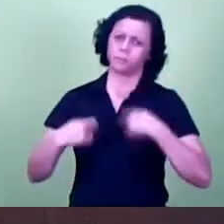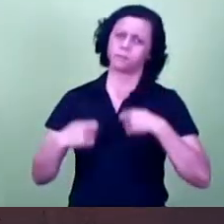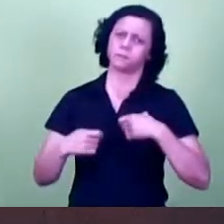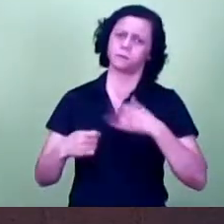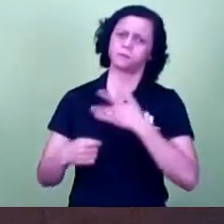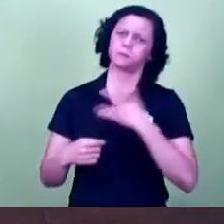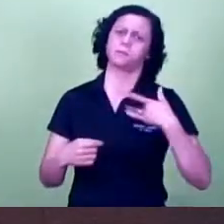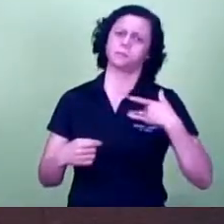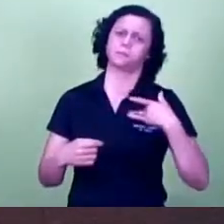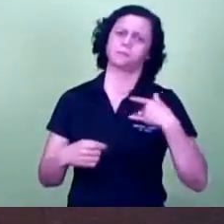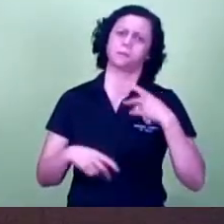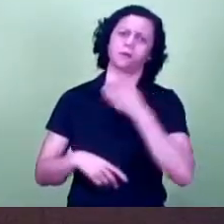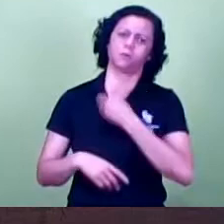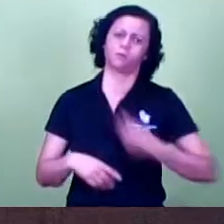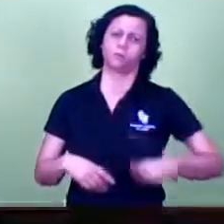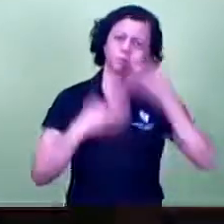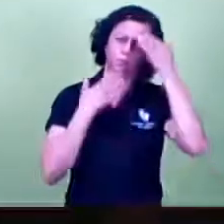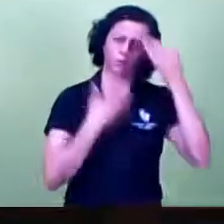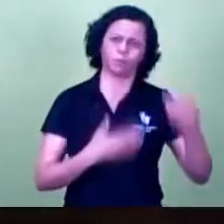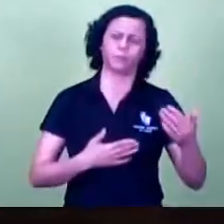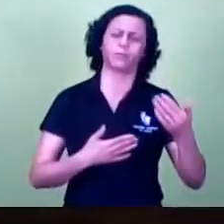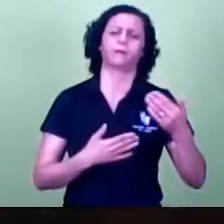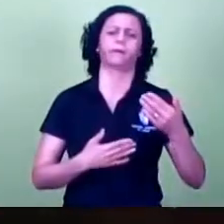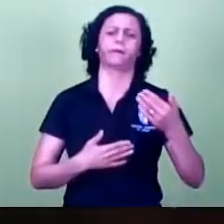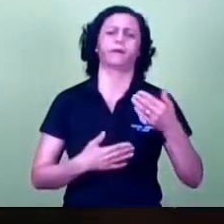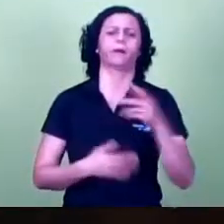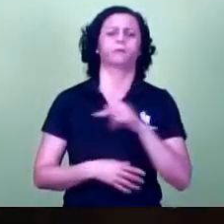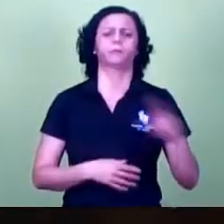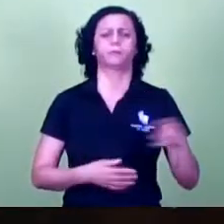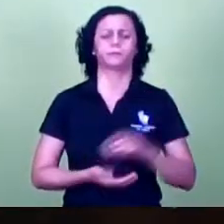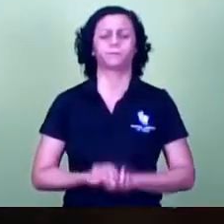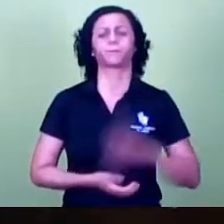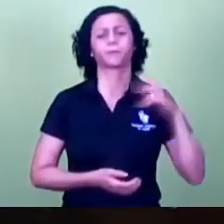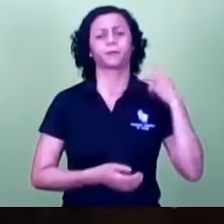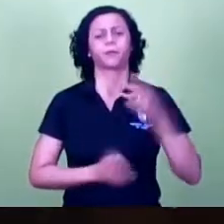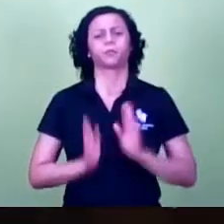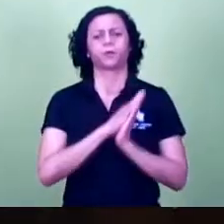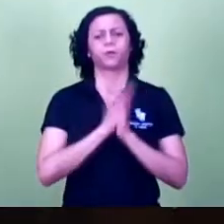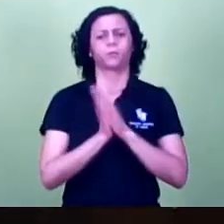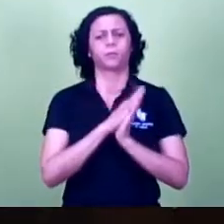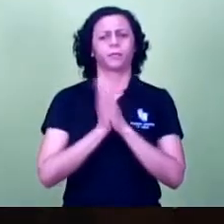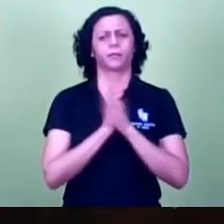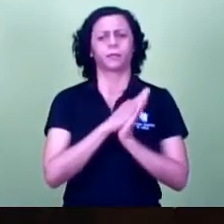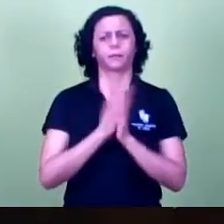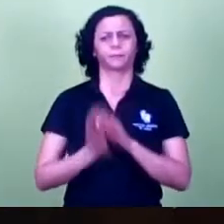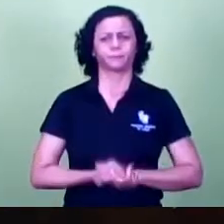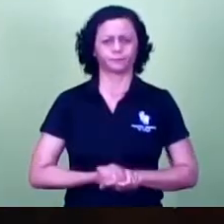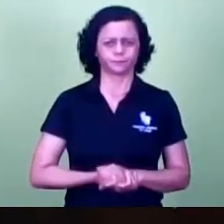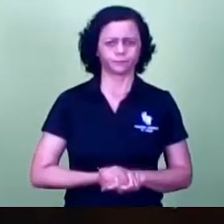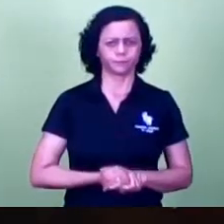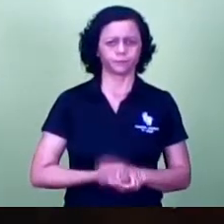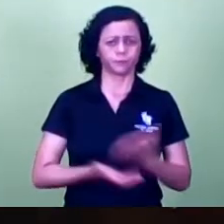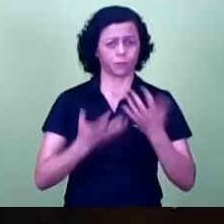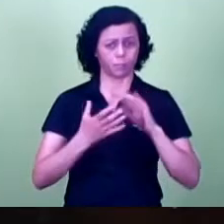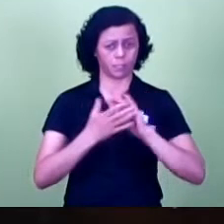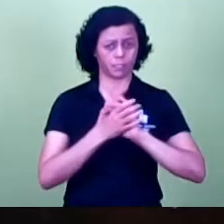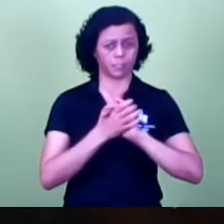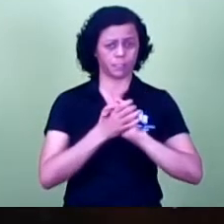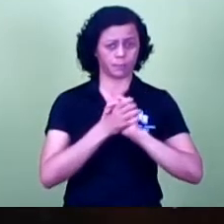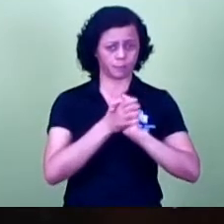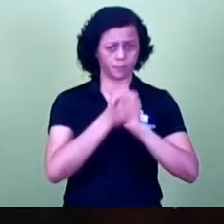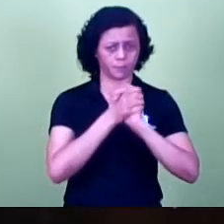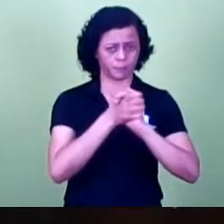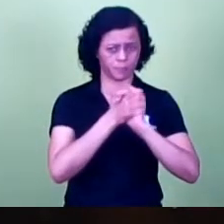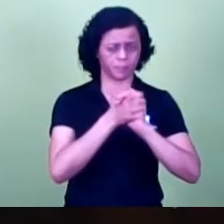obrigado senhor presidente pela ordem vereador Thiago Bonecão pela ordem queria parabenizar o